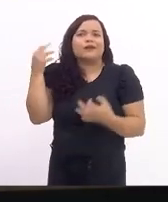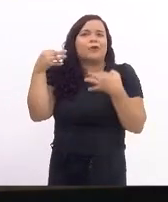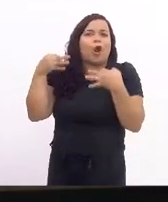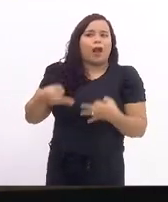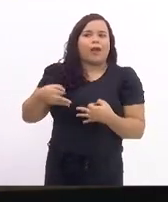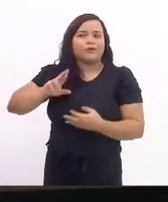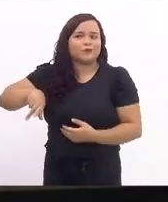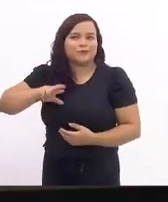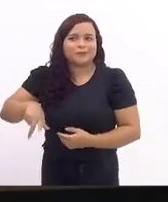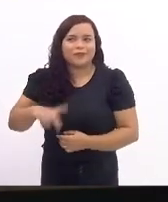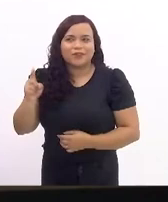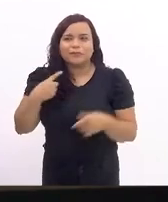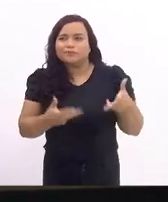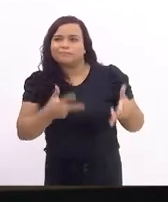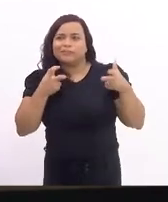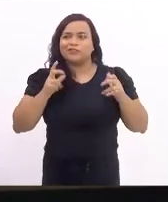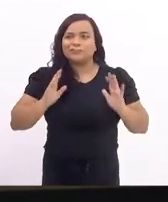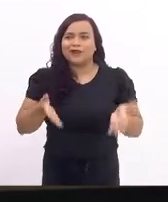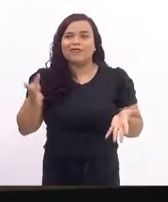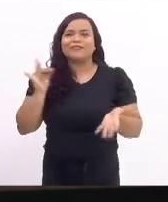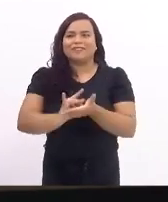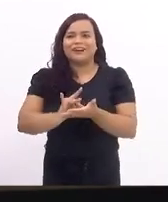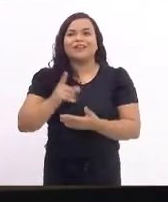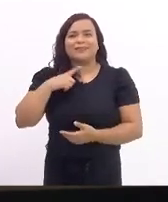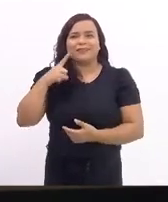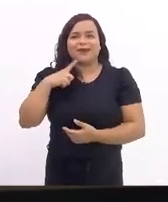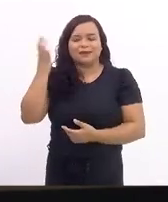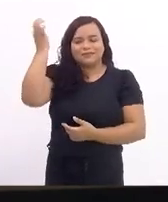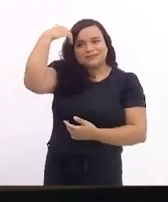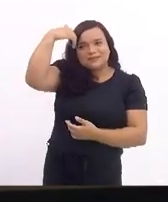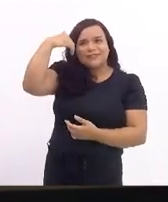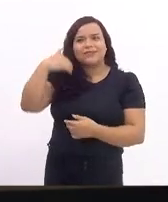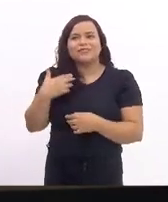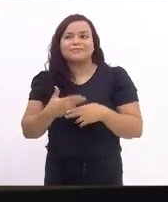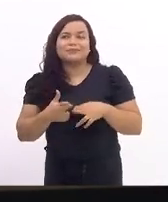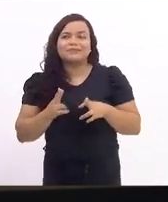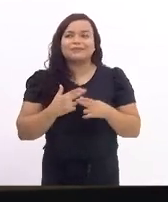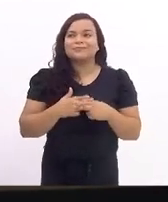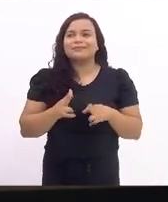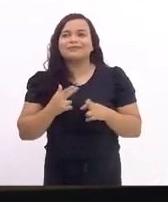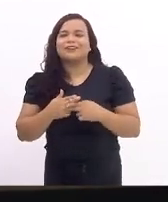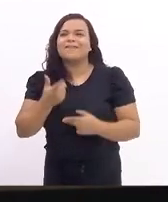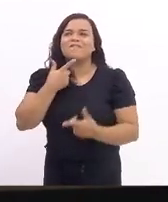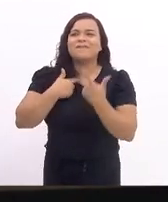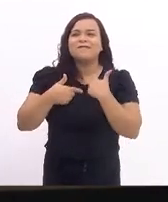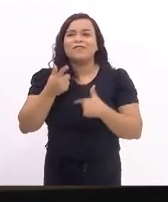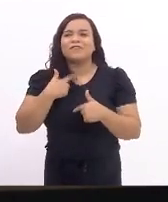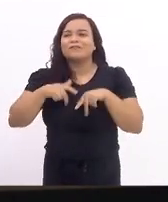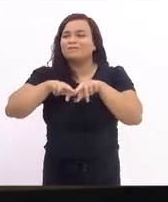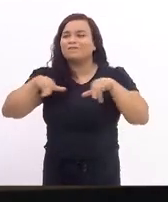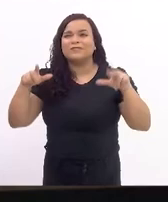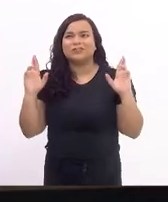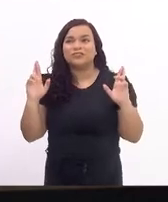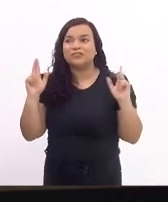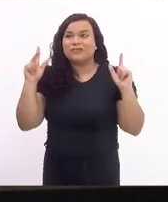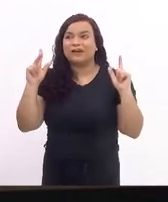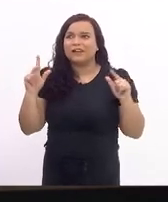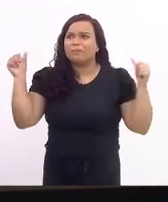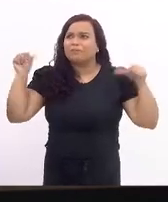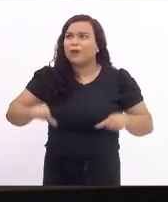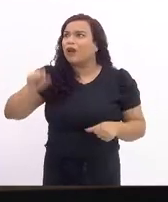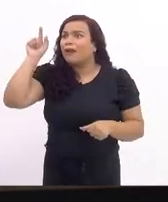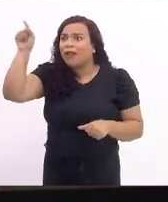e aí a gente vê que, na verdade, sempre o intuito foi fazer graça, e pior, numa situação de extrema